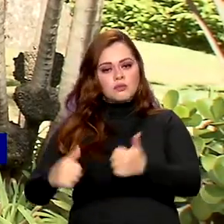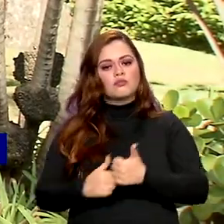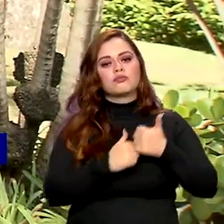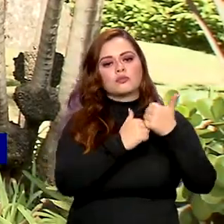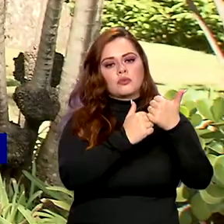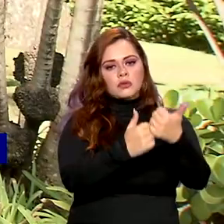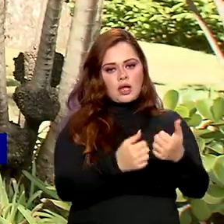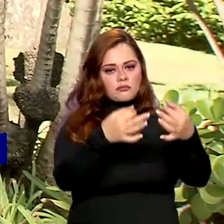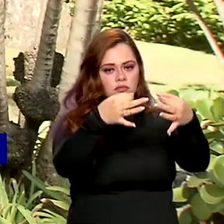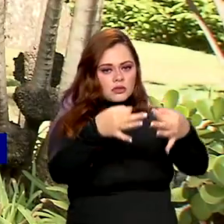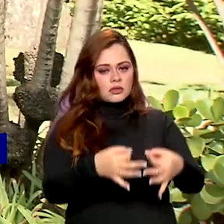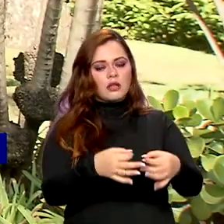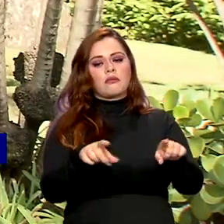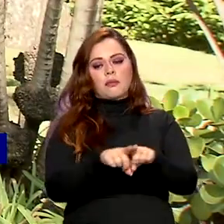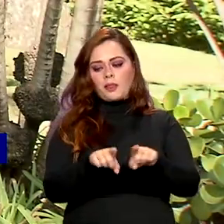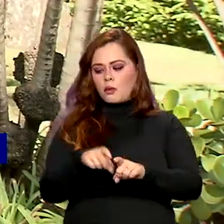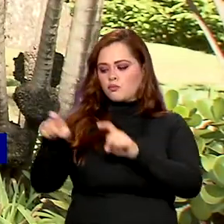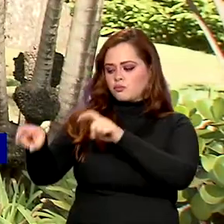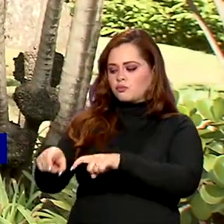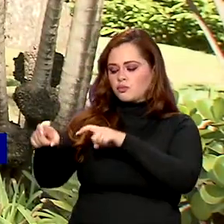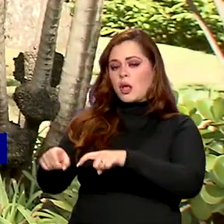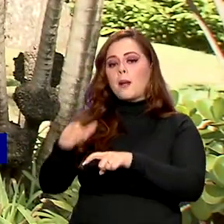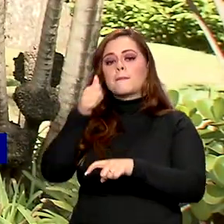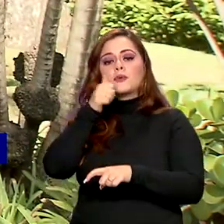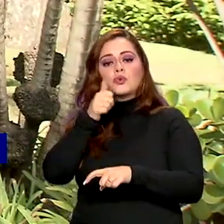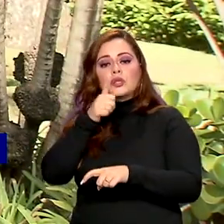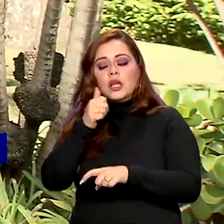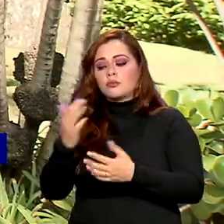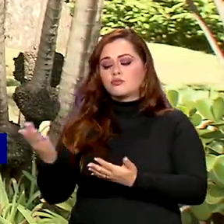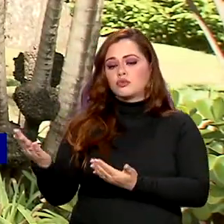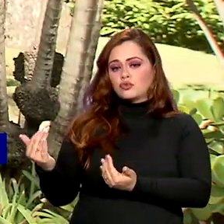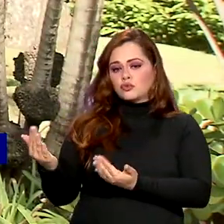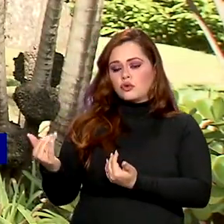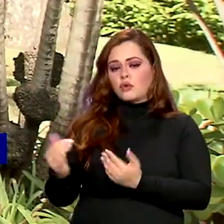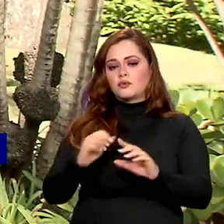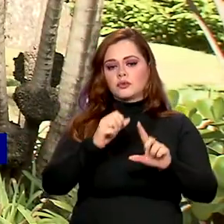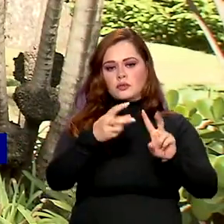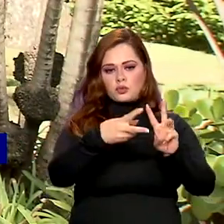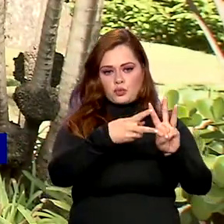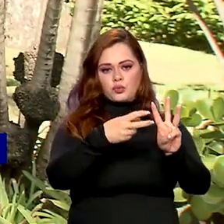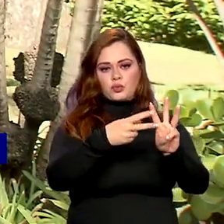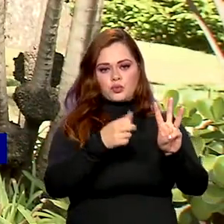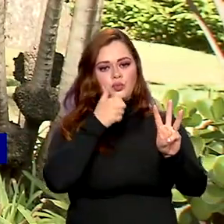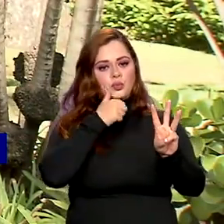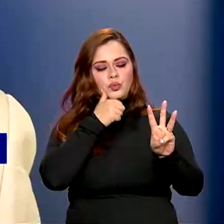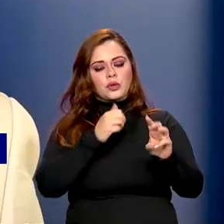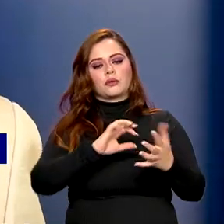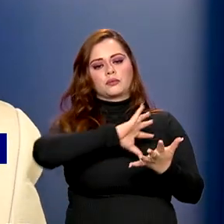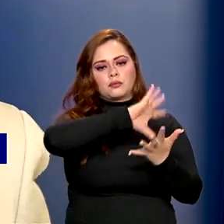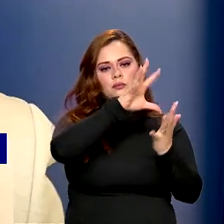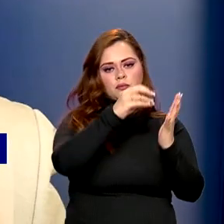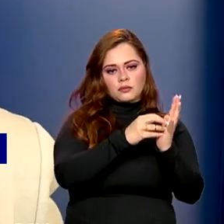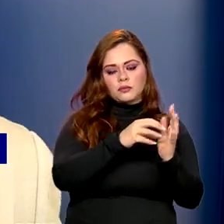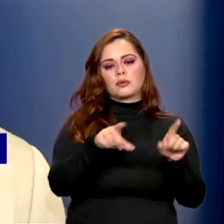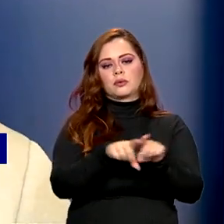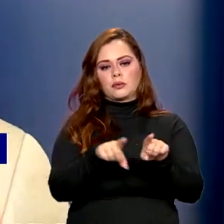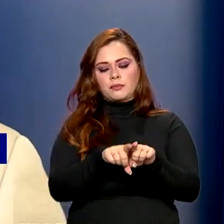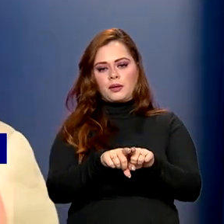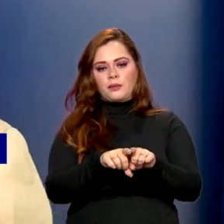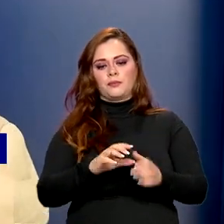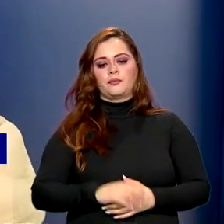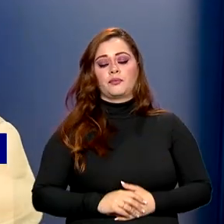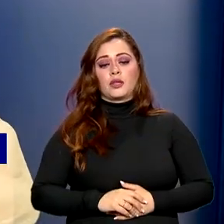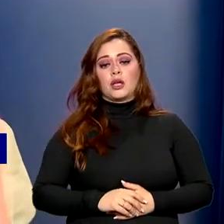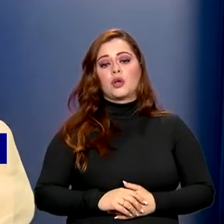orgânica e as lavouras comandadas por mulheres, jovens, indígenas e quilombolas. O Plano Safra tem um eixo,